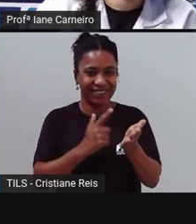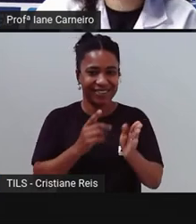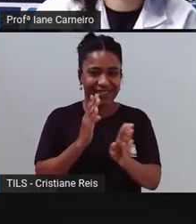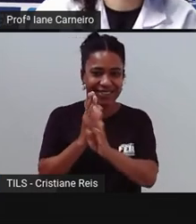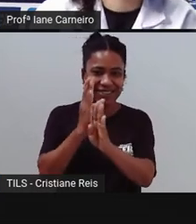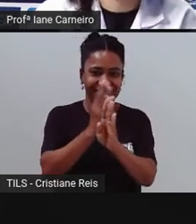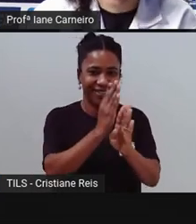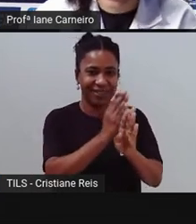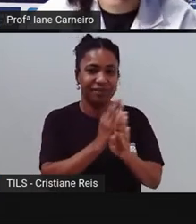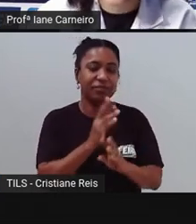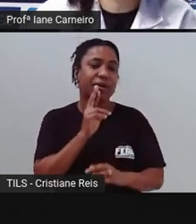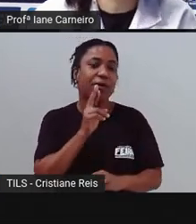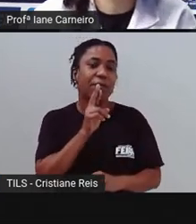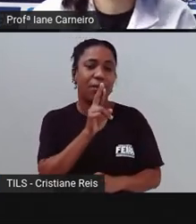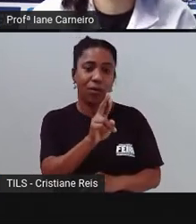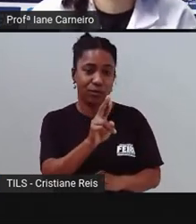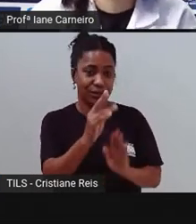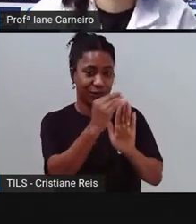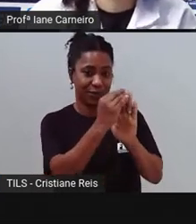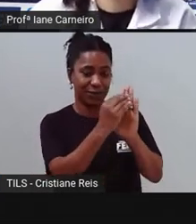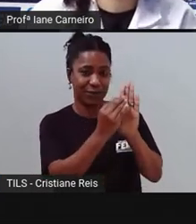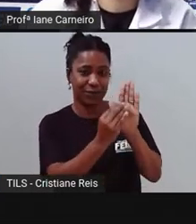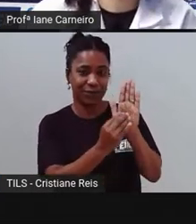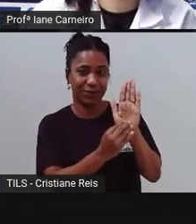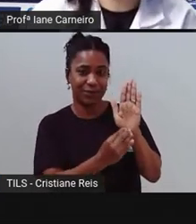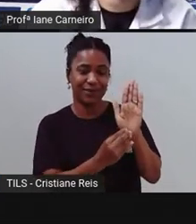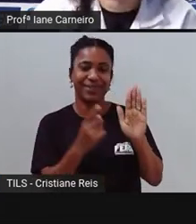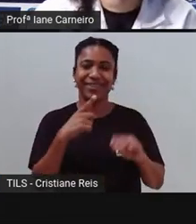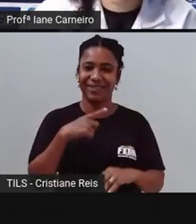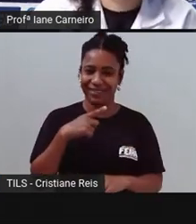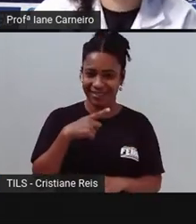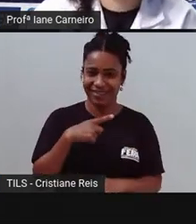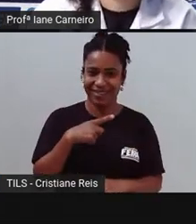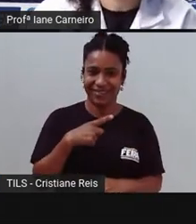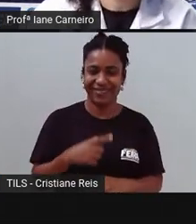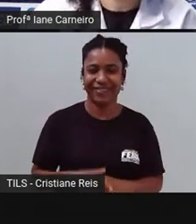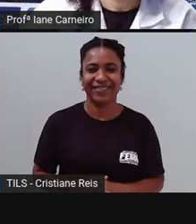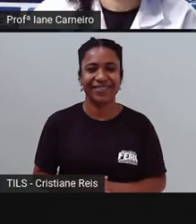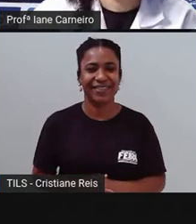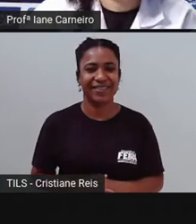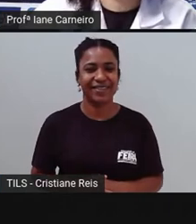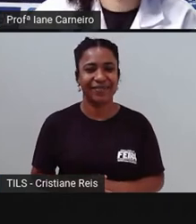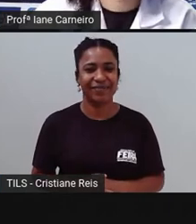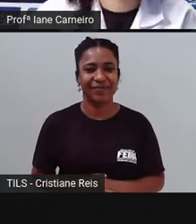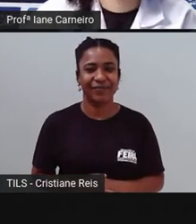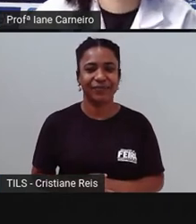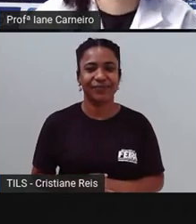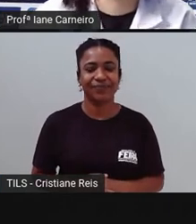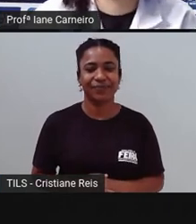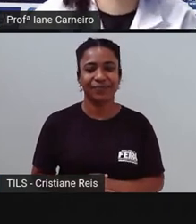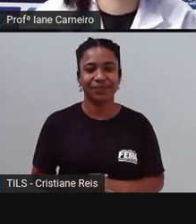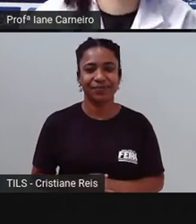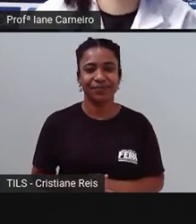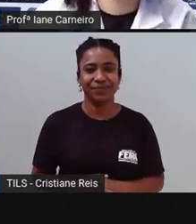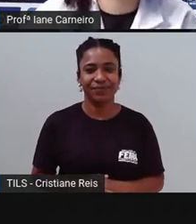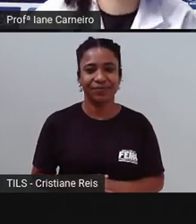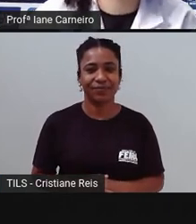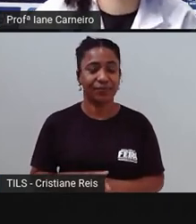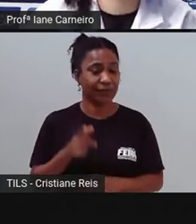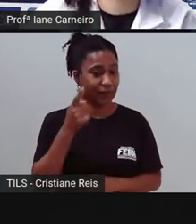as respostas, tá certo? E aí a gente agora, a Pró vai